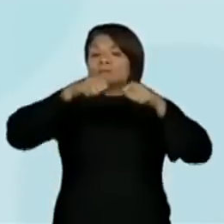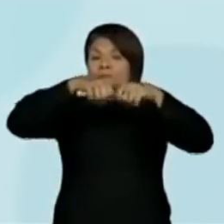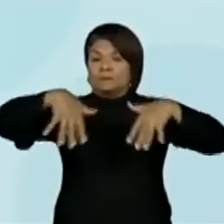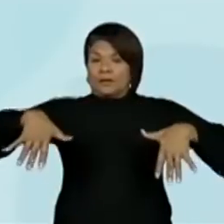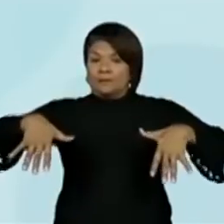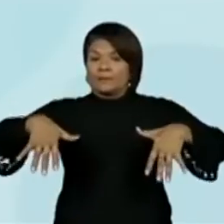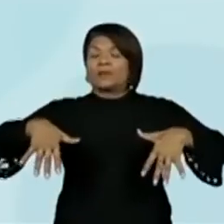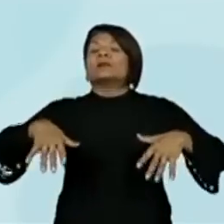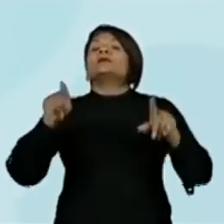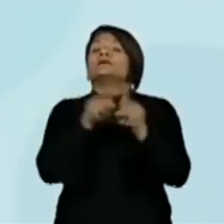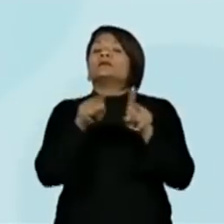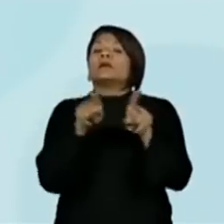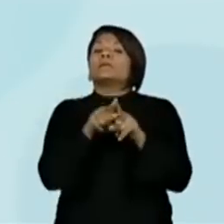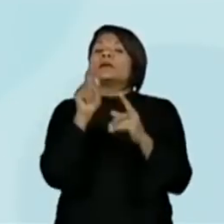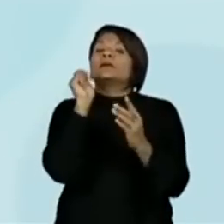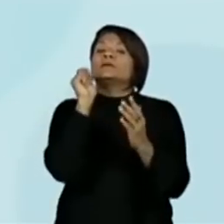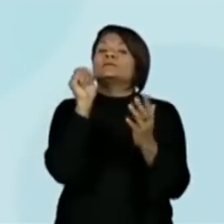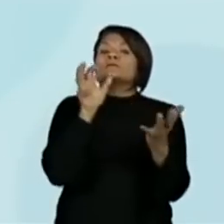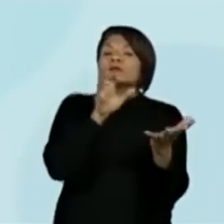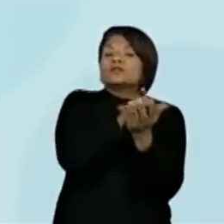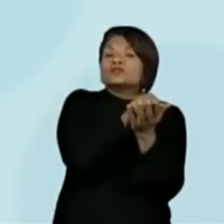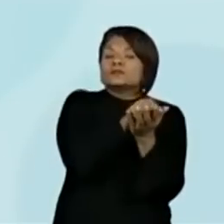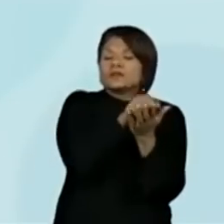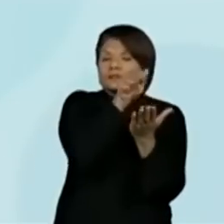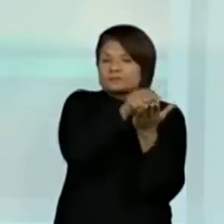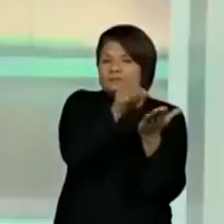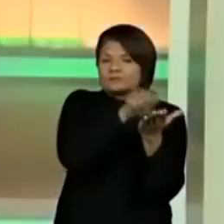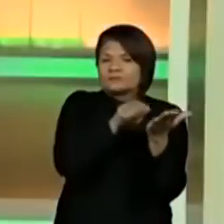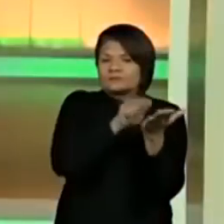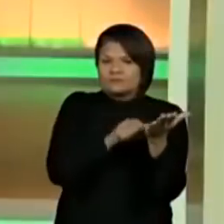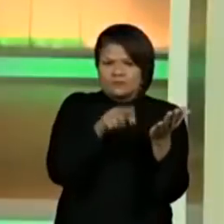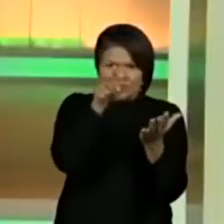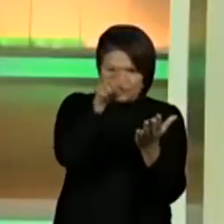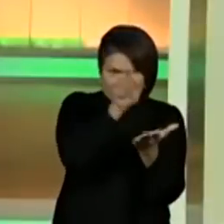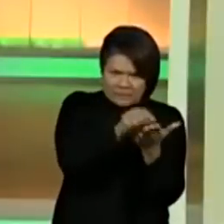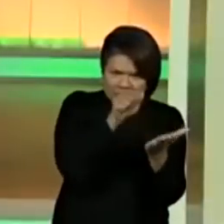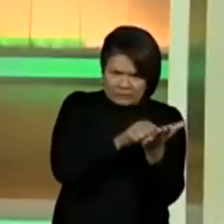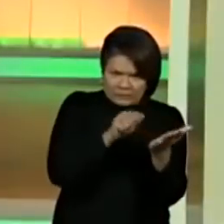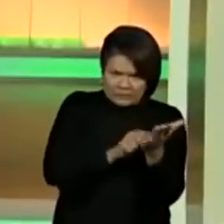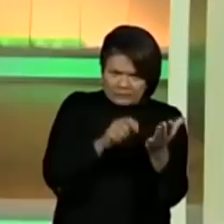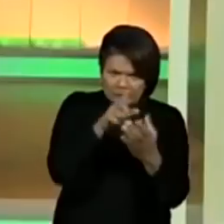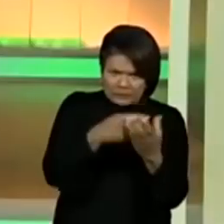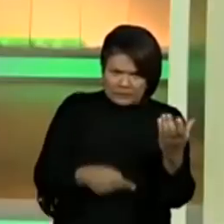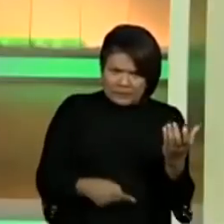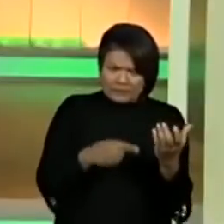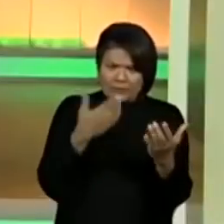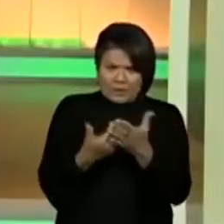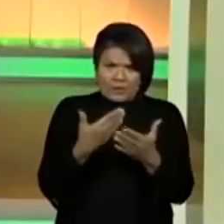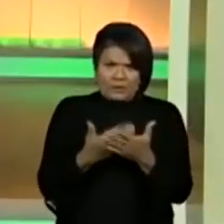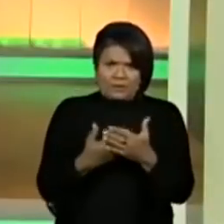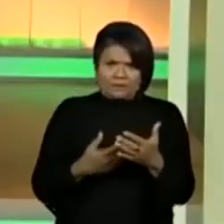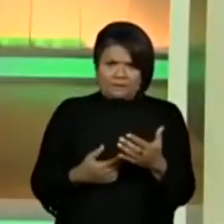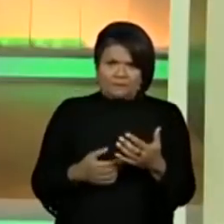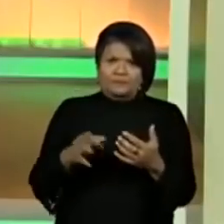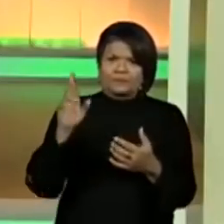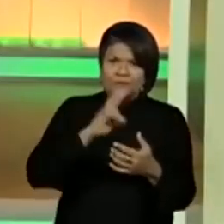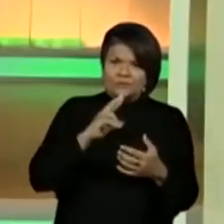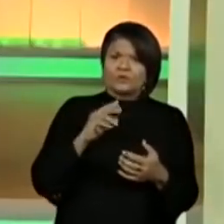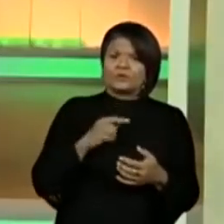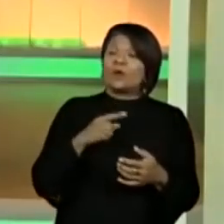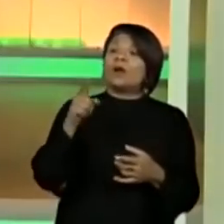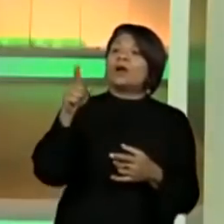mental e registramos a aula. Vocês estão fazendo as anotações aí nos cadernos de vocês? Respondam aí. Eu